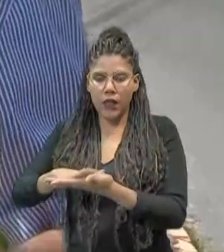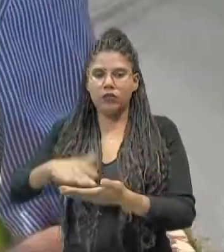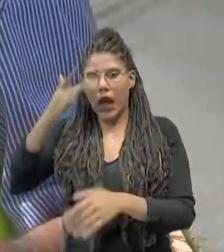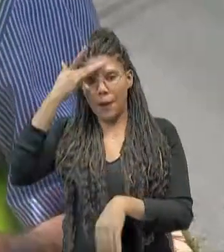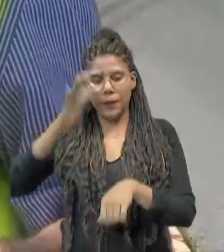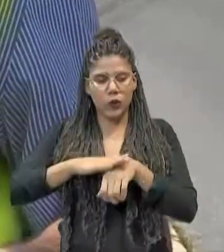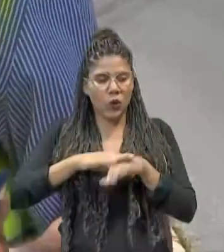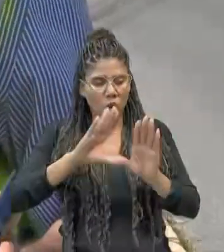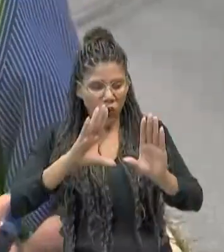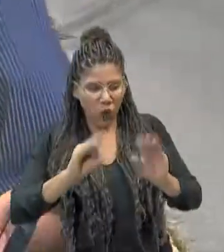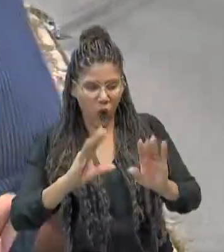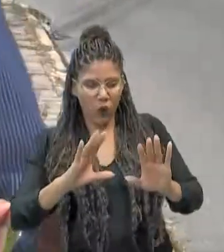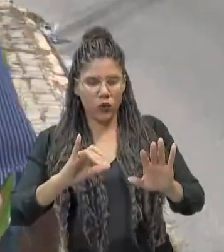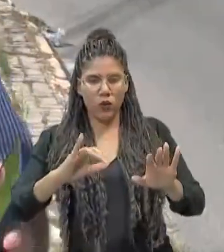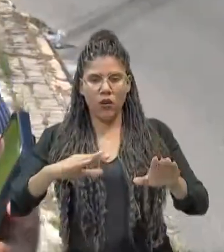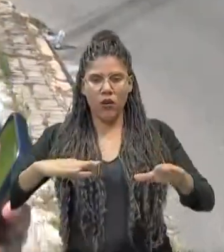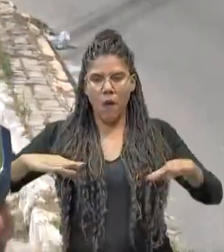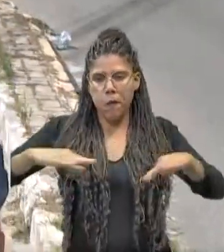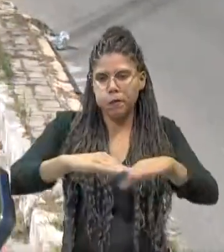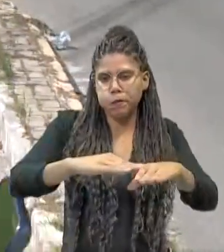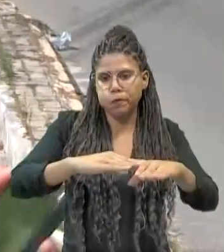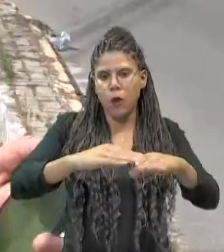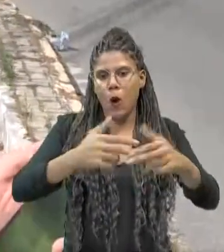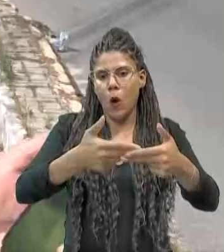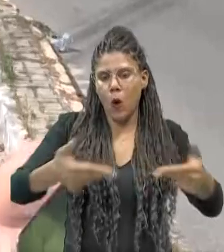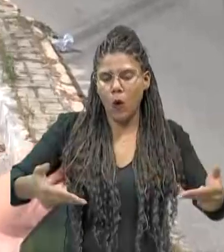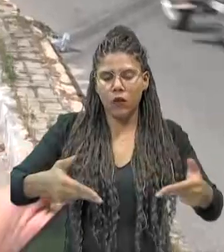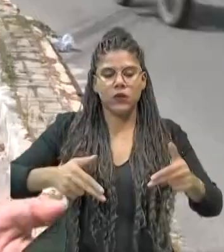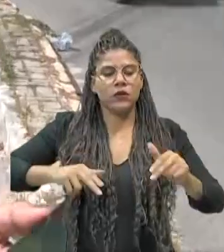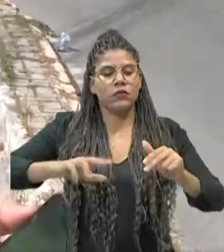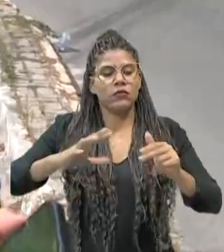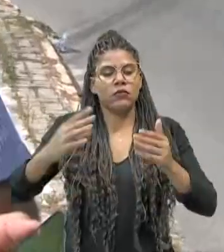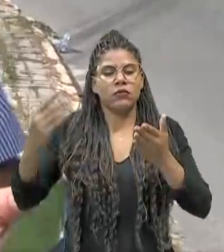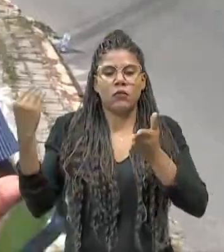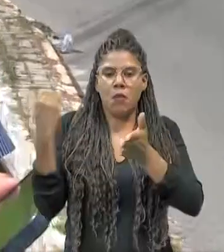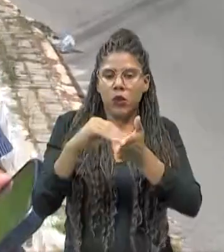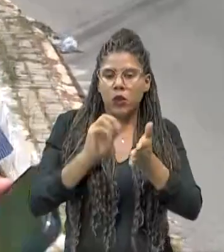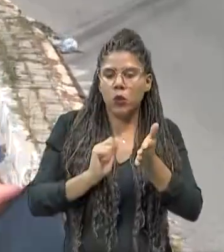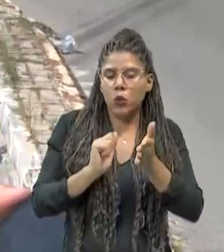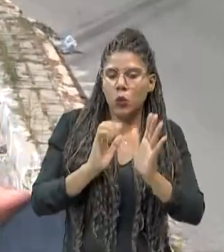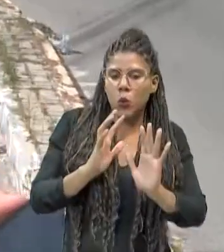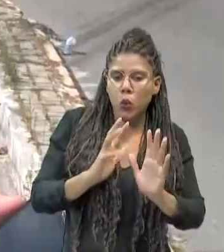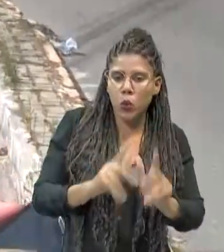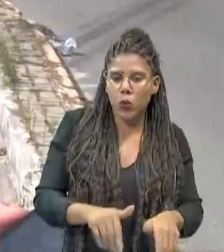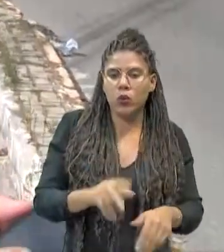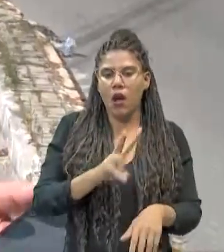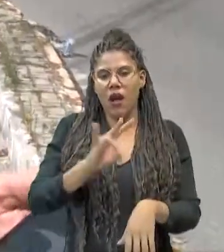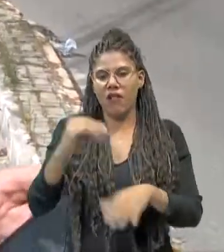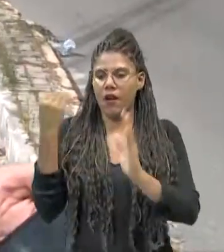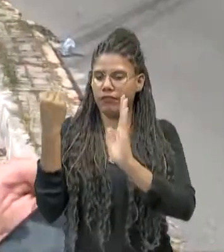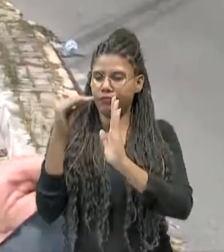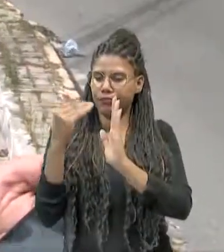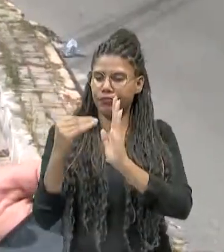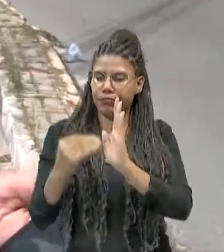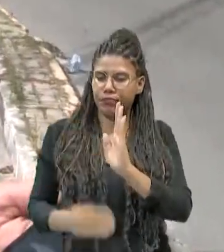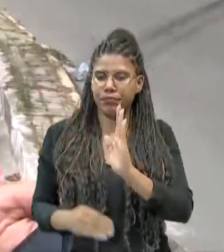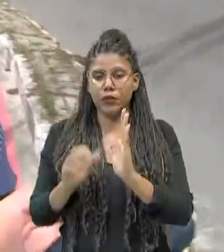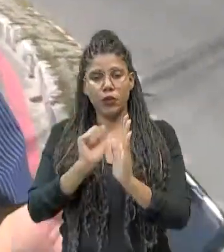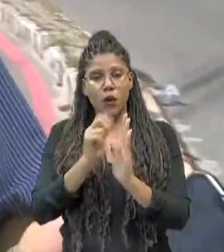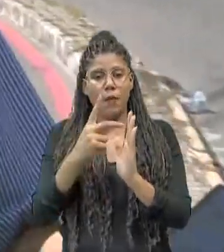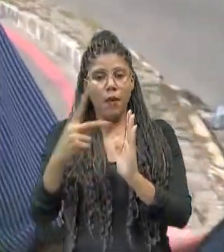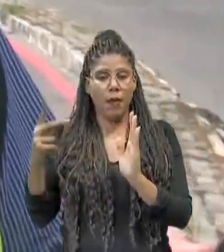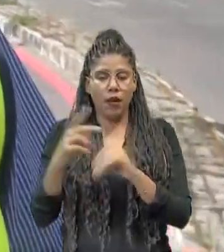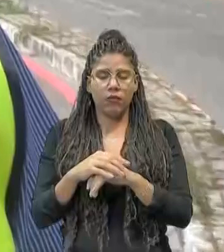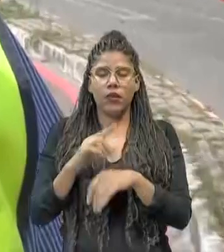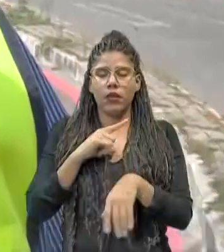tira a foto das avarias do veículo e, depois que retirar os veículos da via, ele vai preencher o boletim. E outros serviços,